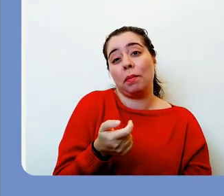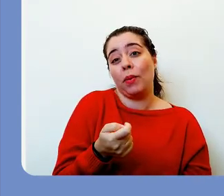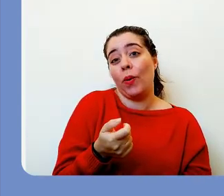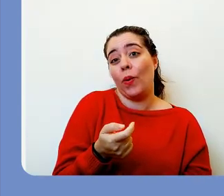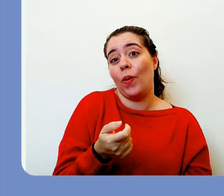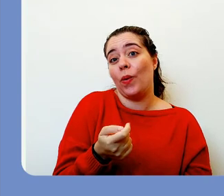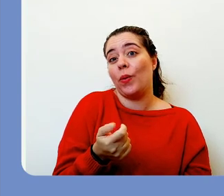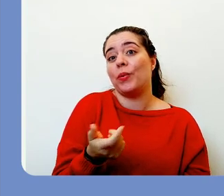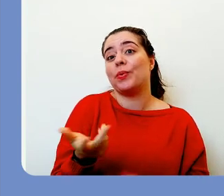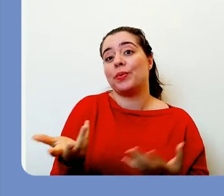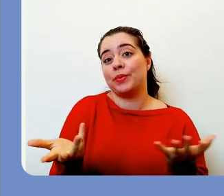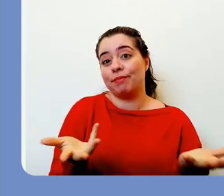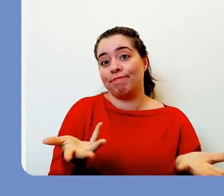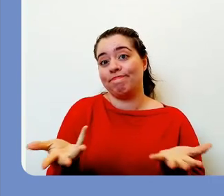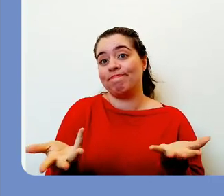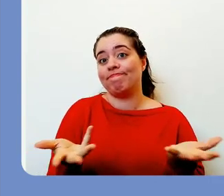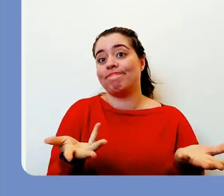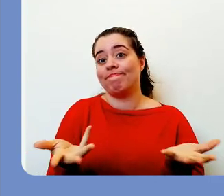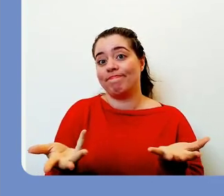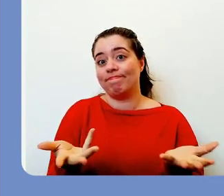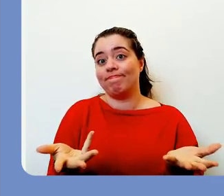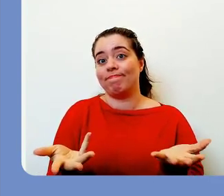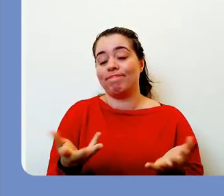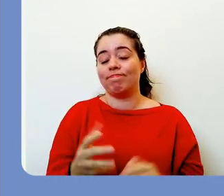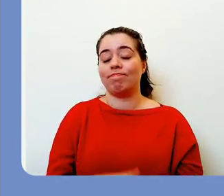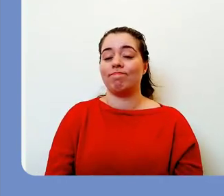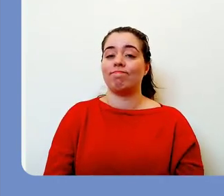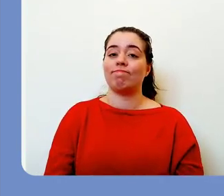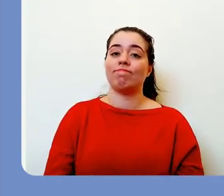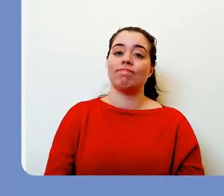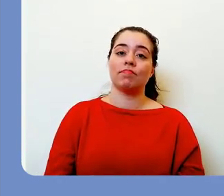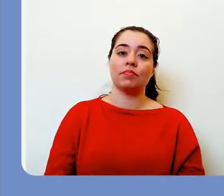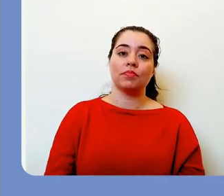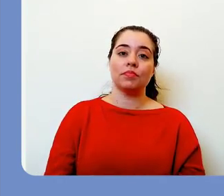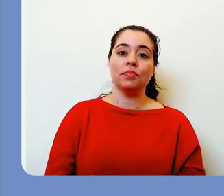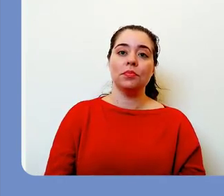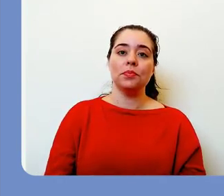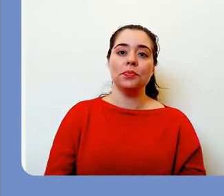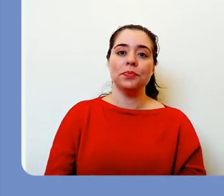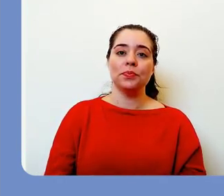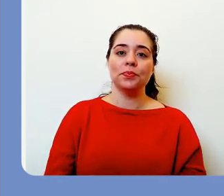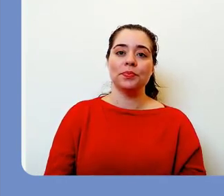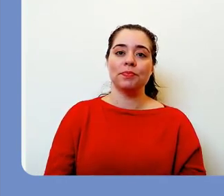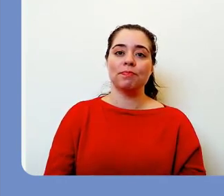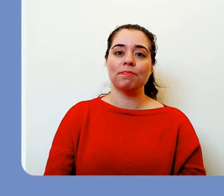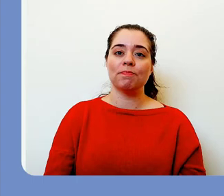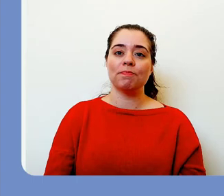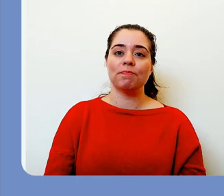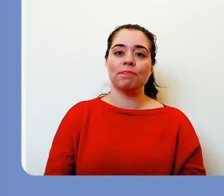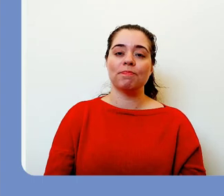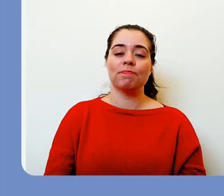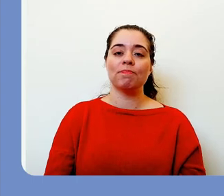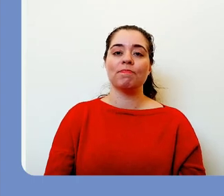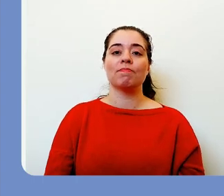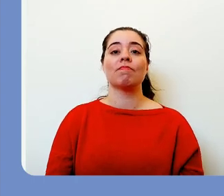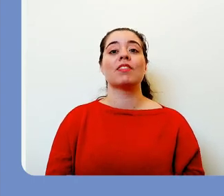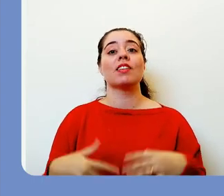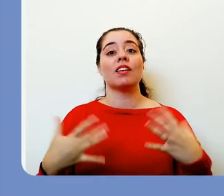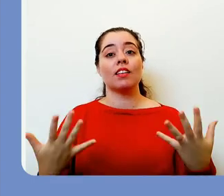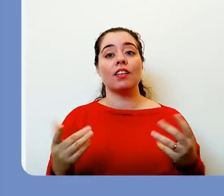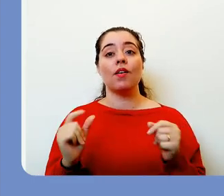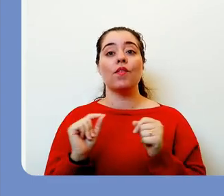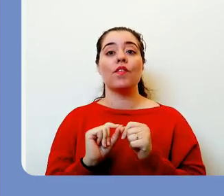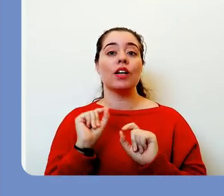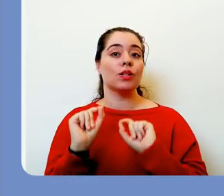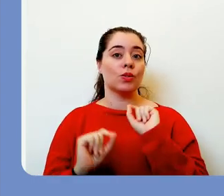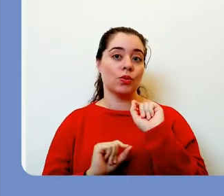Participantes. Você vai ver aqui as instruções de como elaborar esse arquivo TXT ou CSV